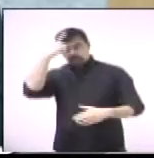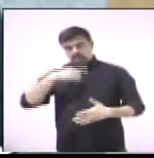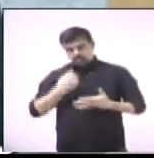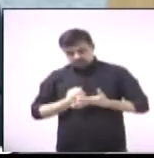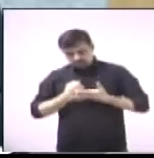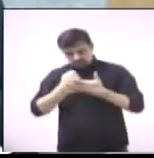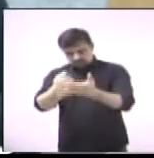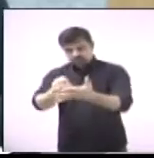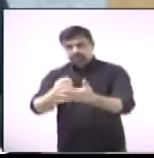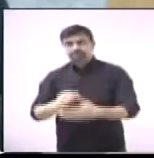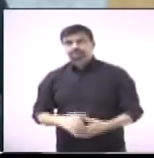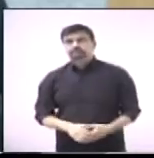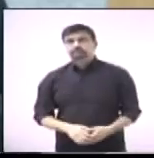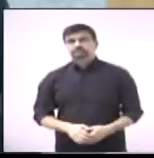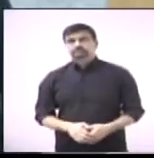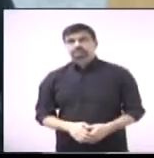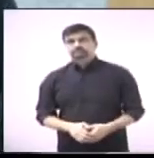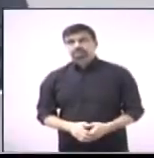desde já.